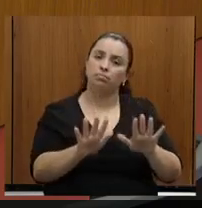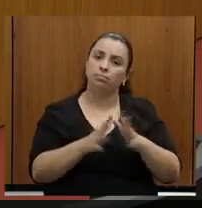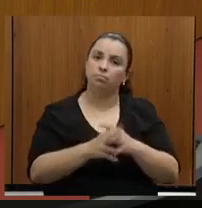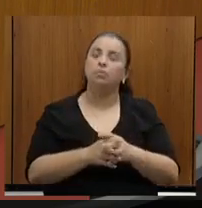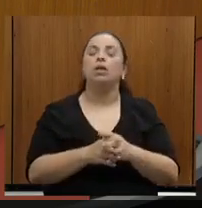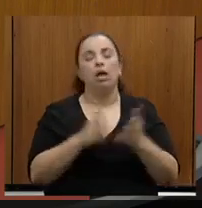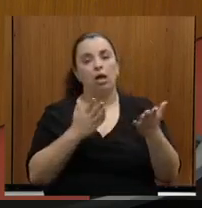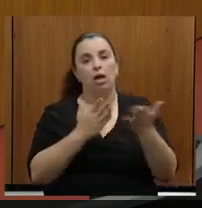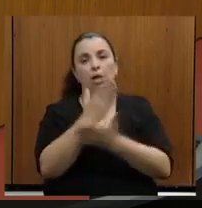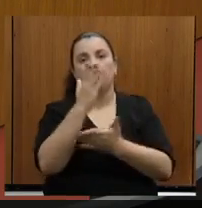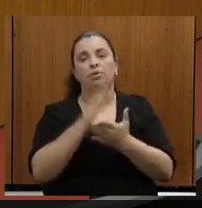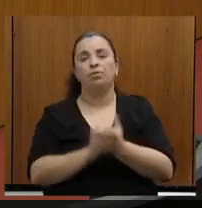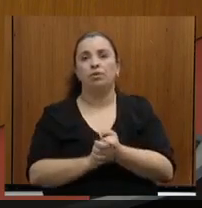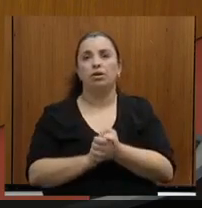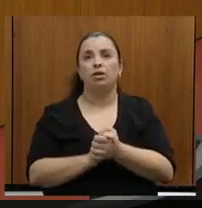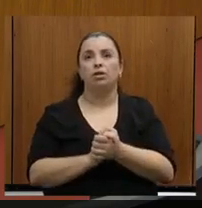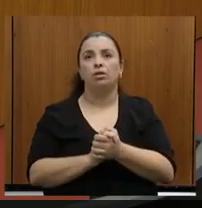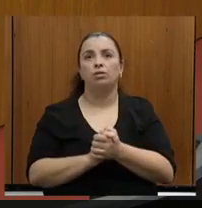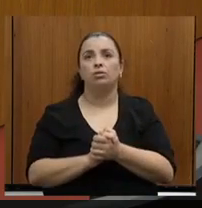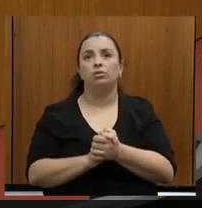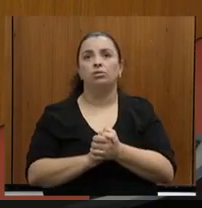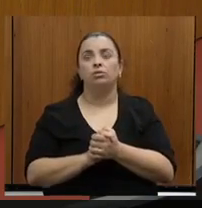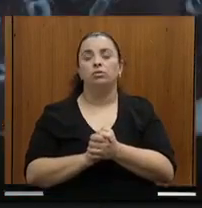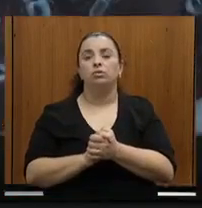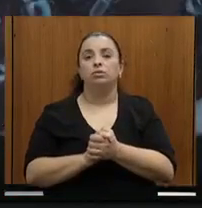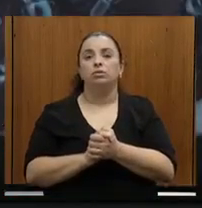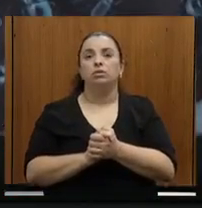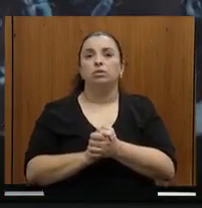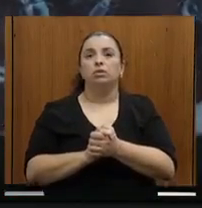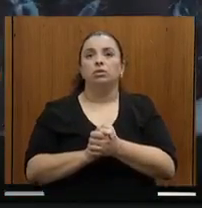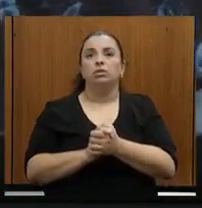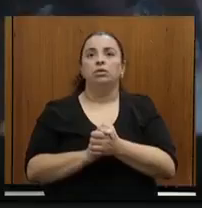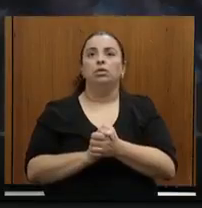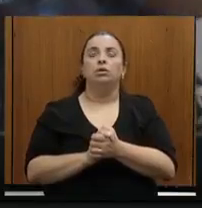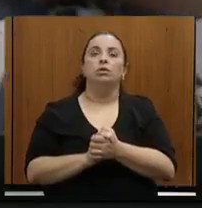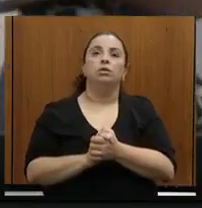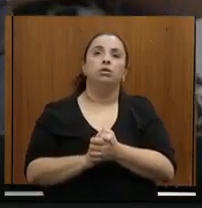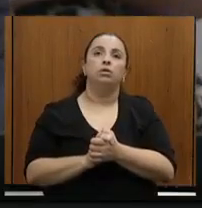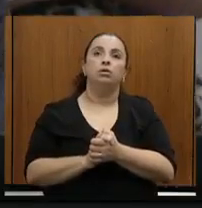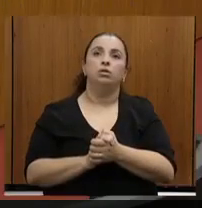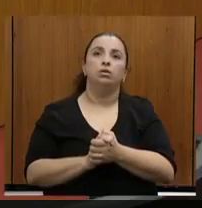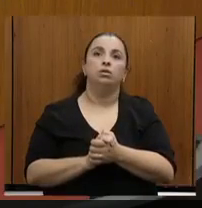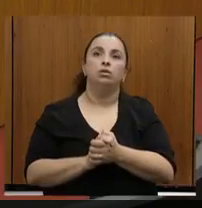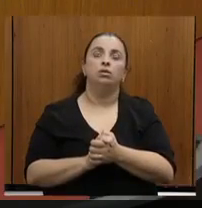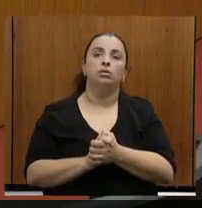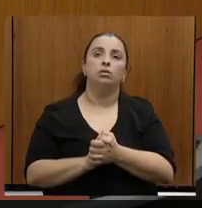Aprovado. Do mesmo teor, esse aqui também teremos que se aprovar nas três,